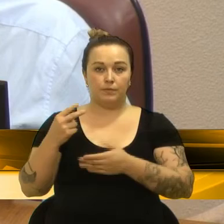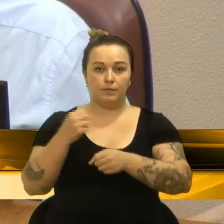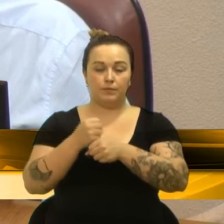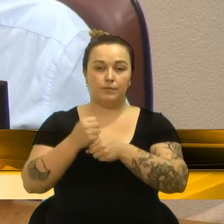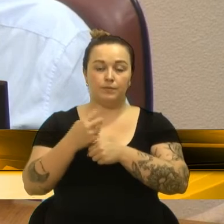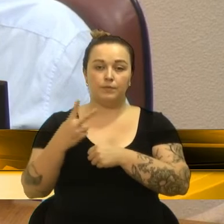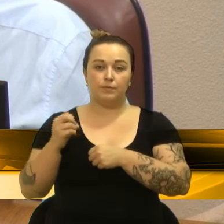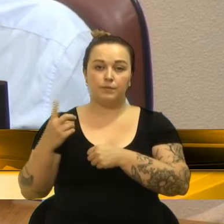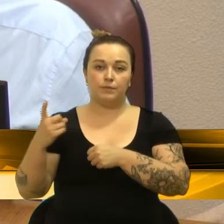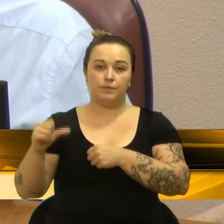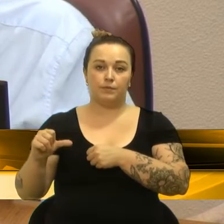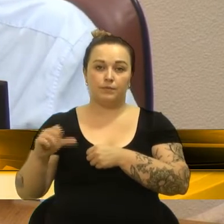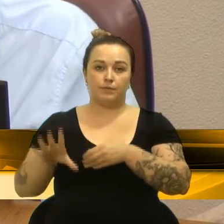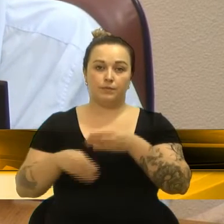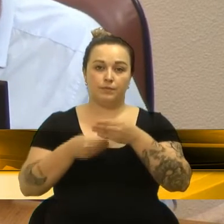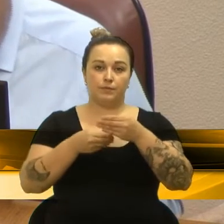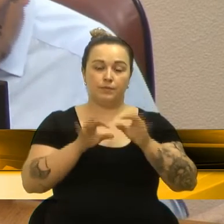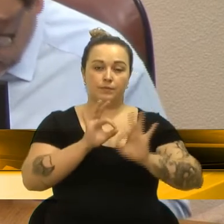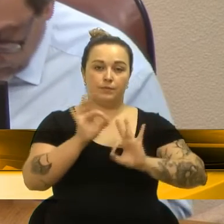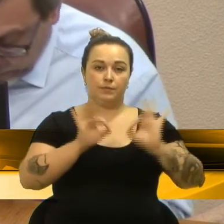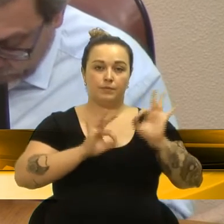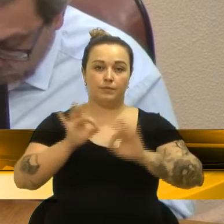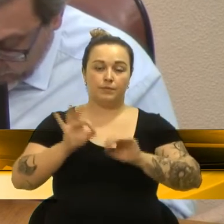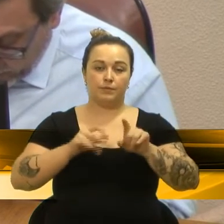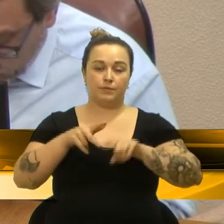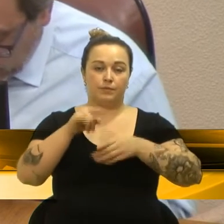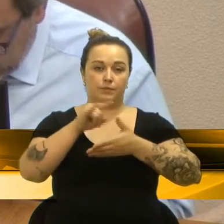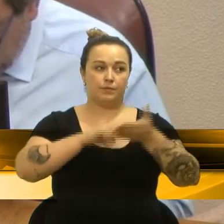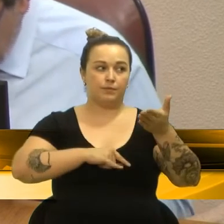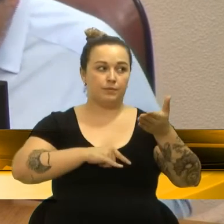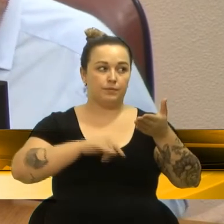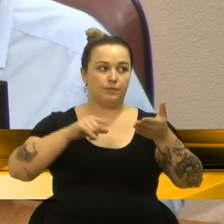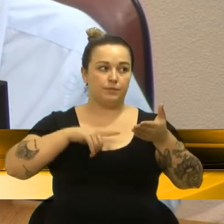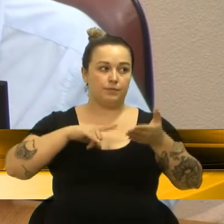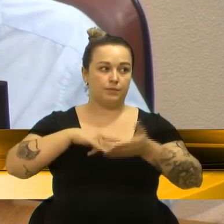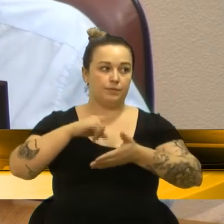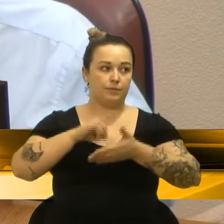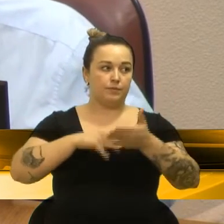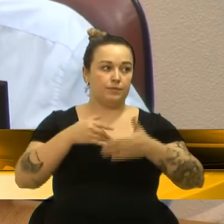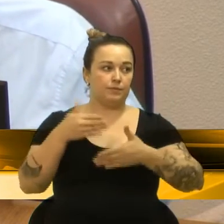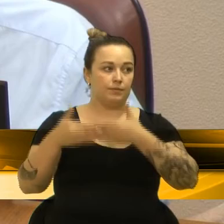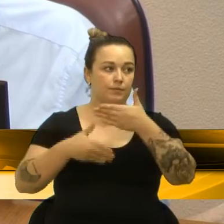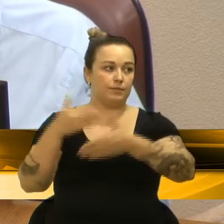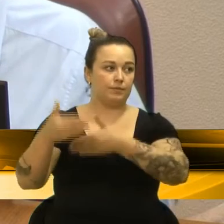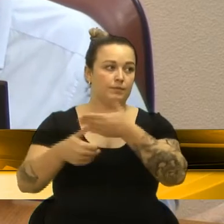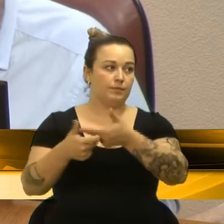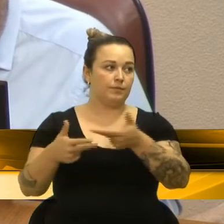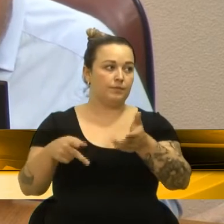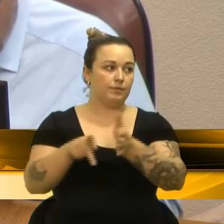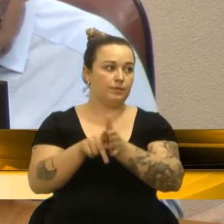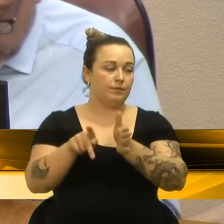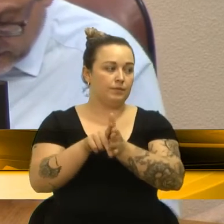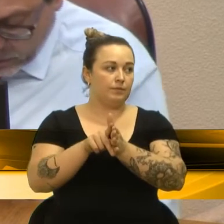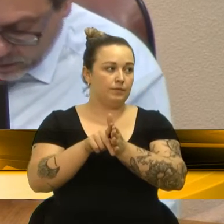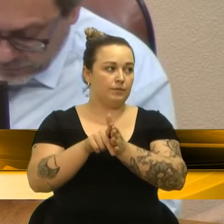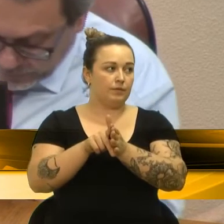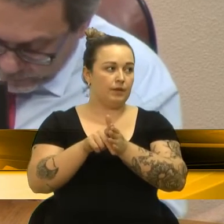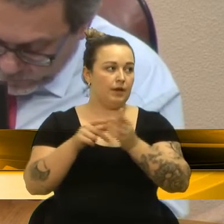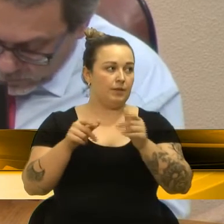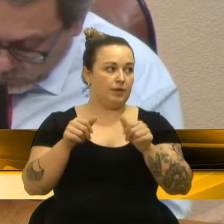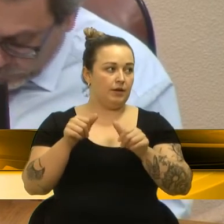para re-ratificação de cláusulas. Modalidade da licitação, Pregão Presidencial, número 72, barra 2019.